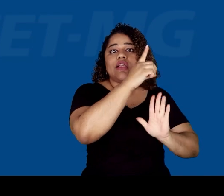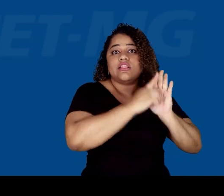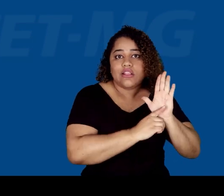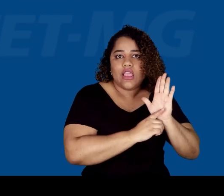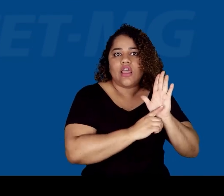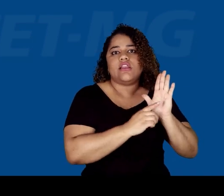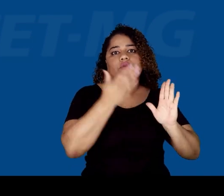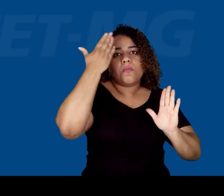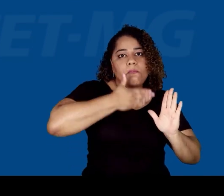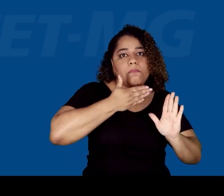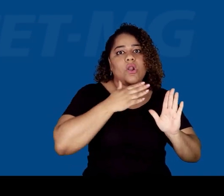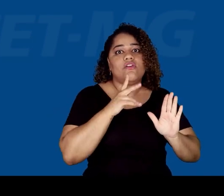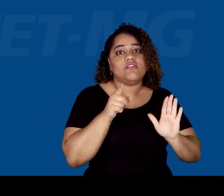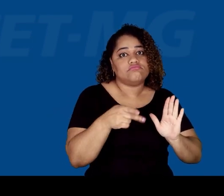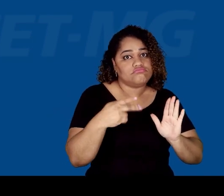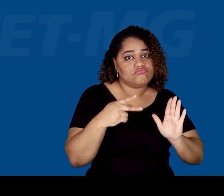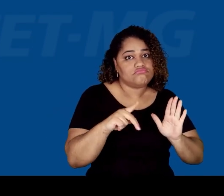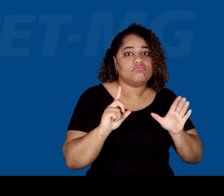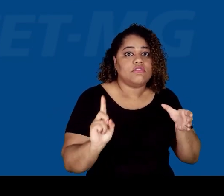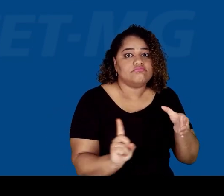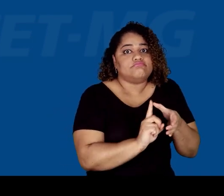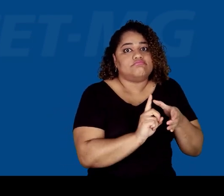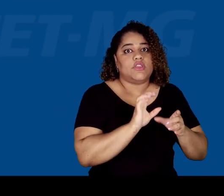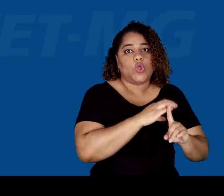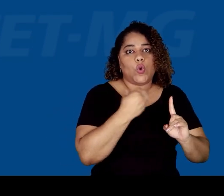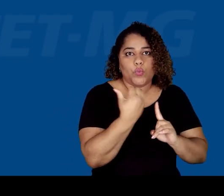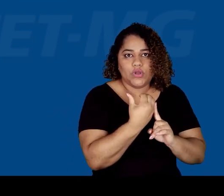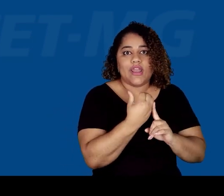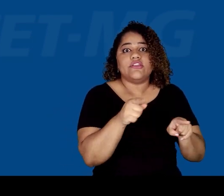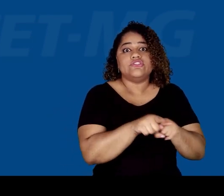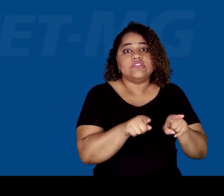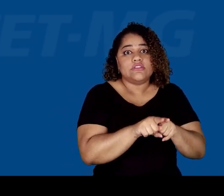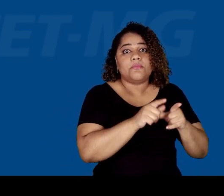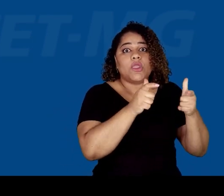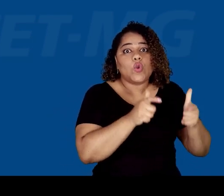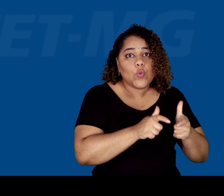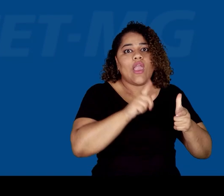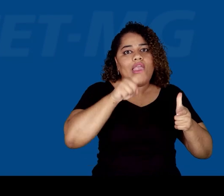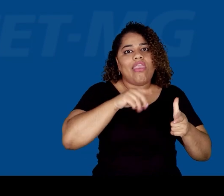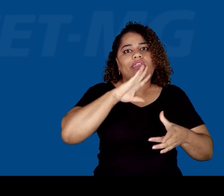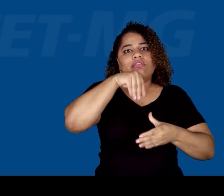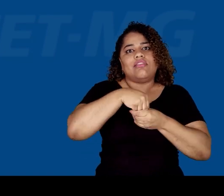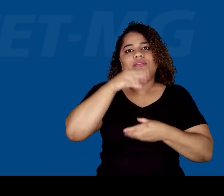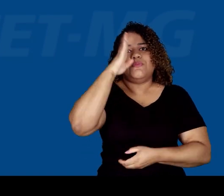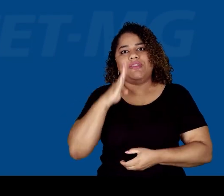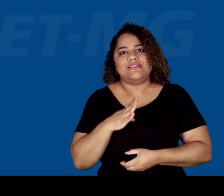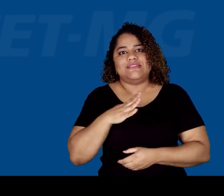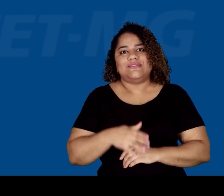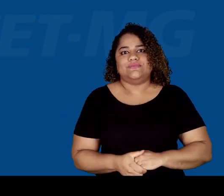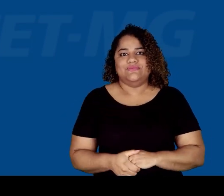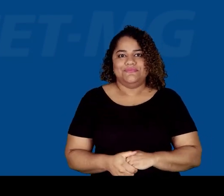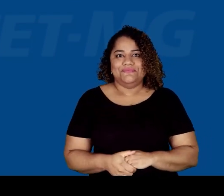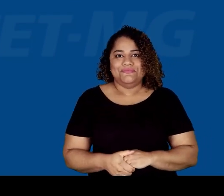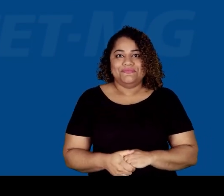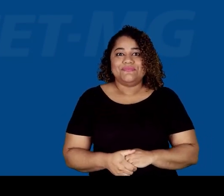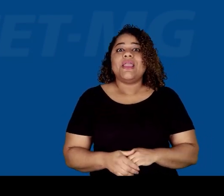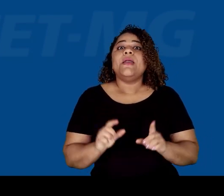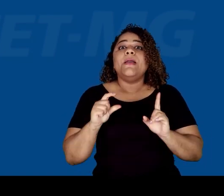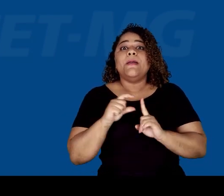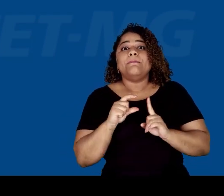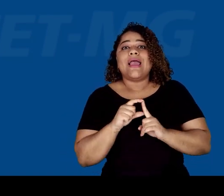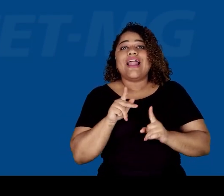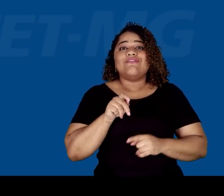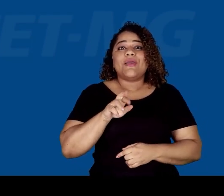candidato, de fato, faz parte dessa comunidade, bem como indicando que a referida comunidade está localizada no território